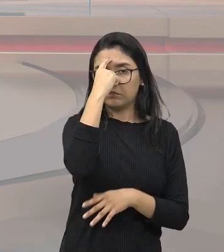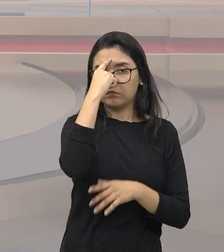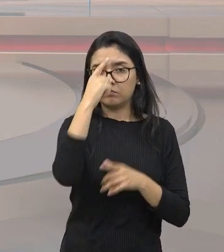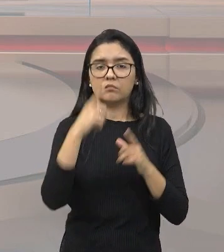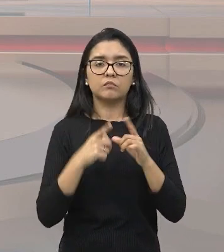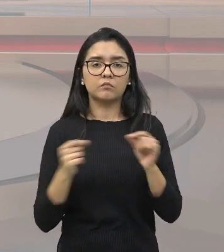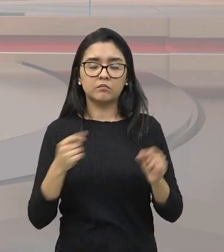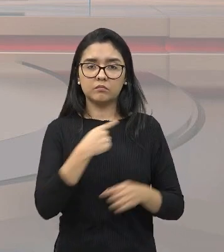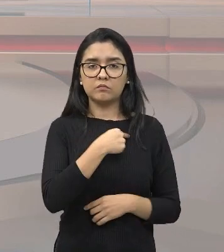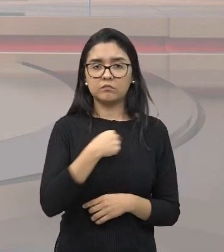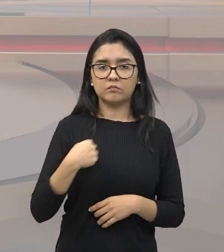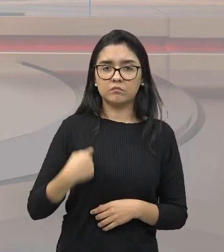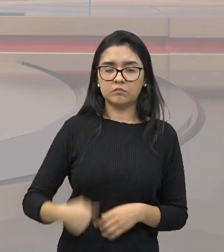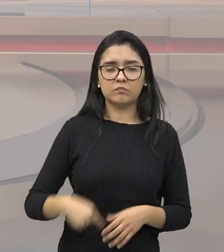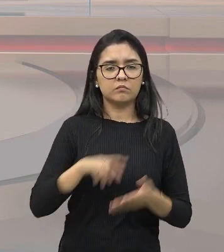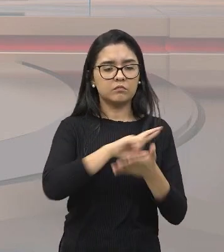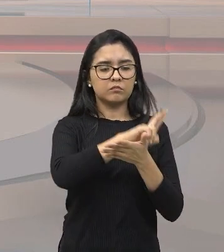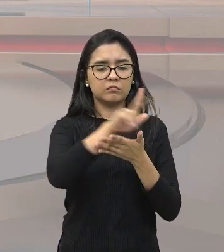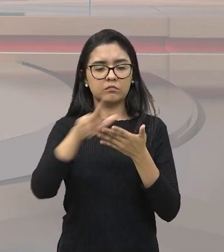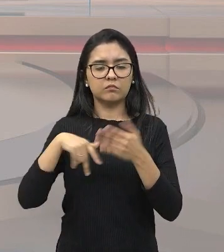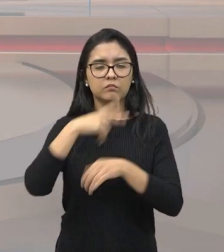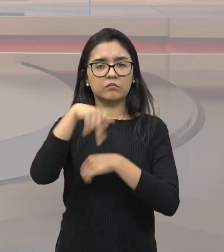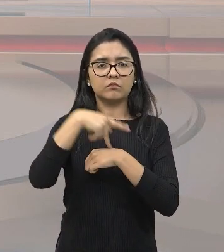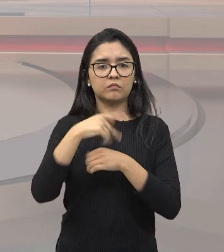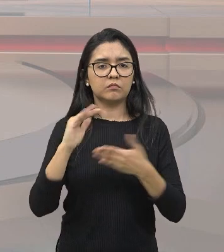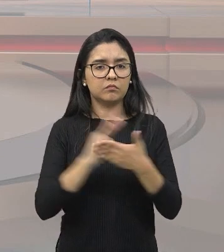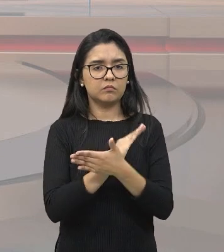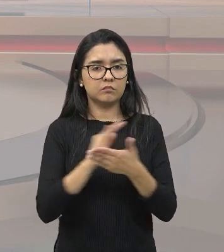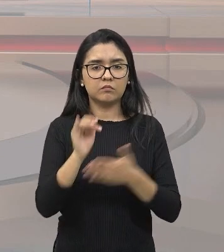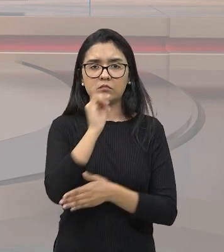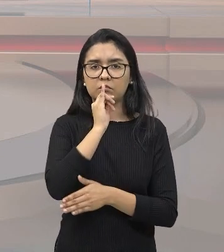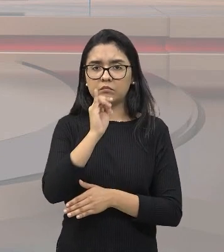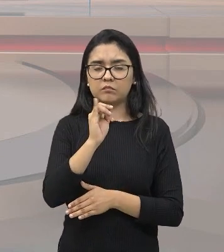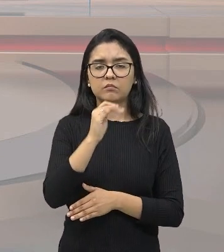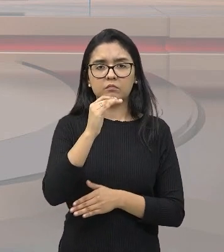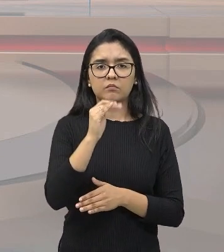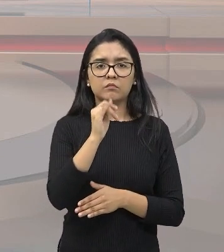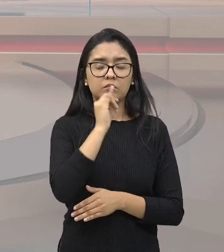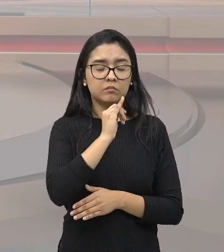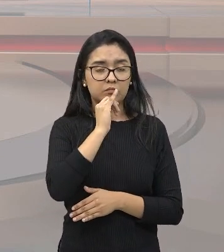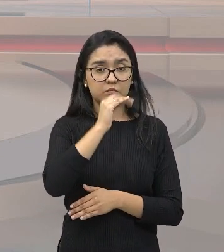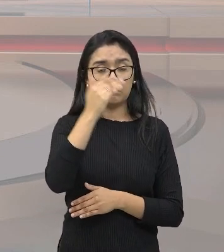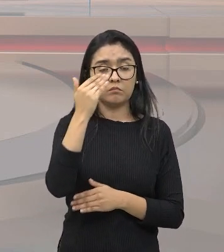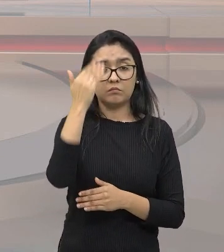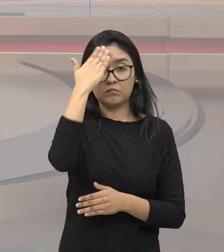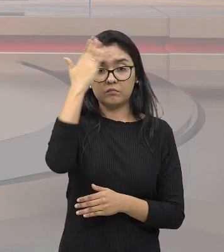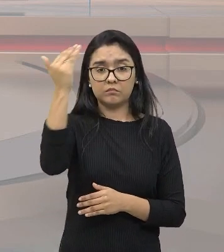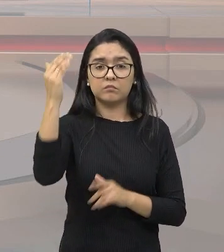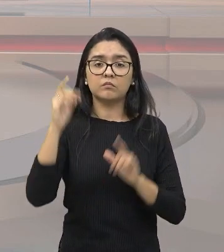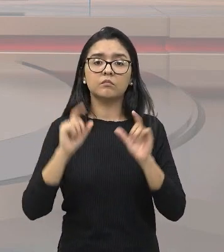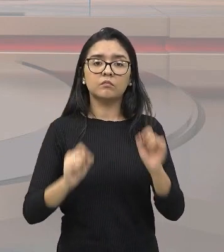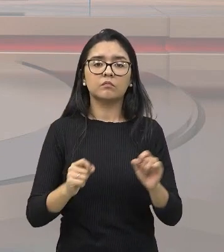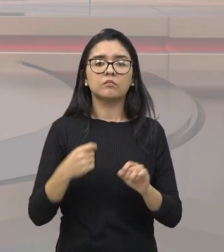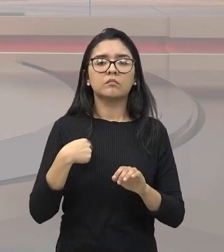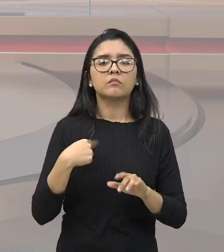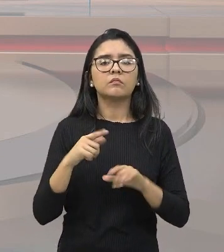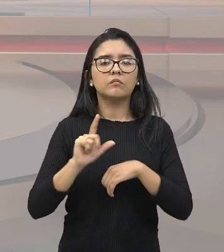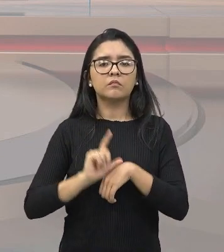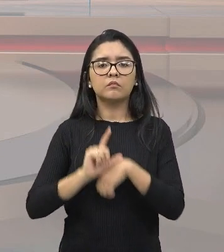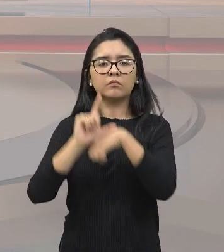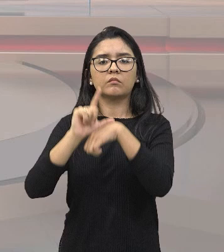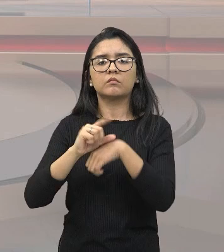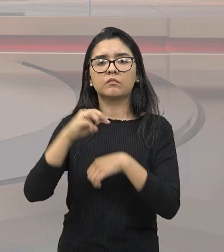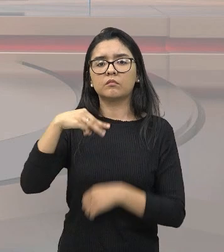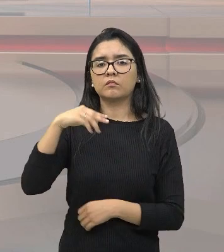Japão e outros países. Um dos exemplos mais marcantes é o movimento liderado por Mahatma Gandhi, na Índia,